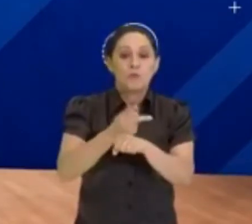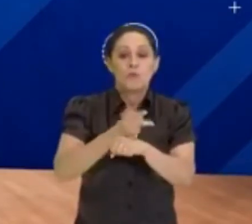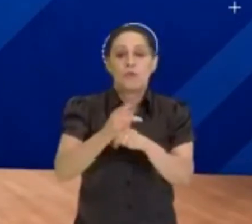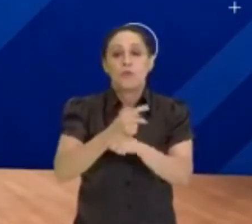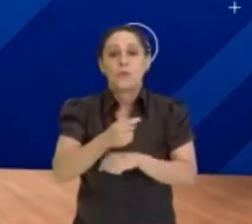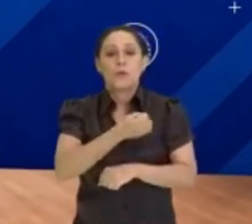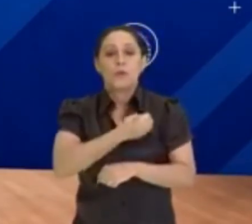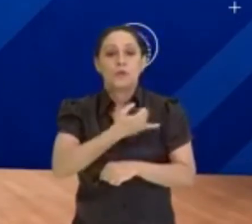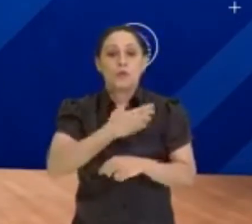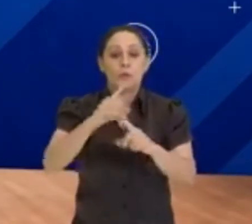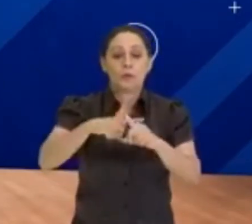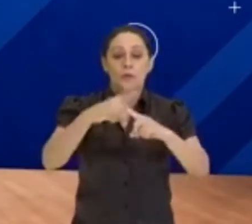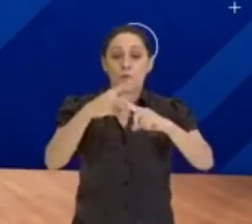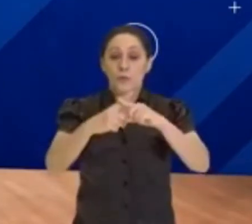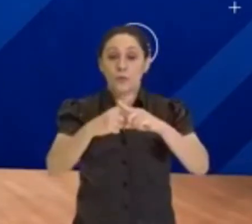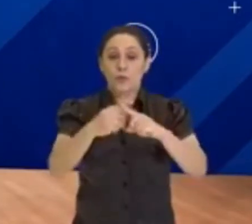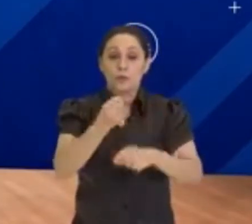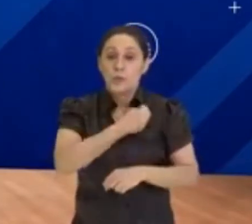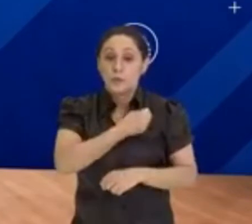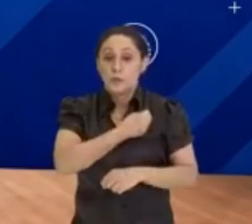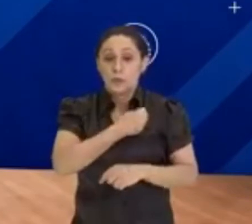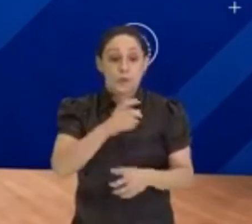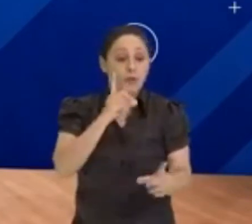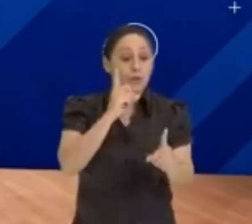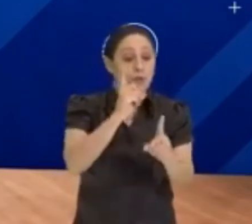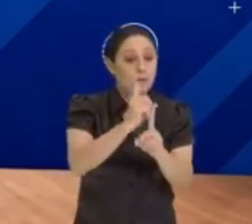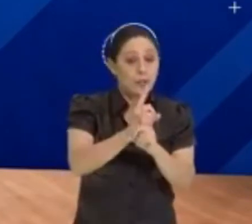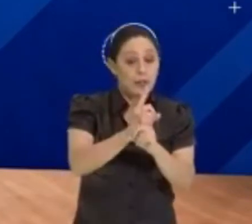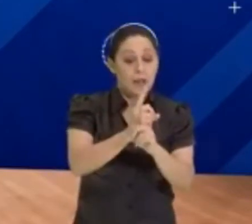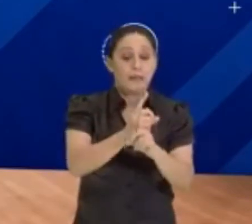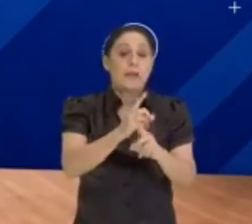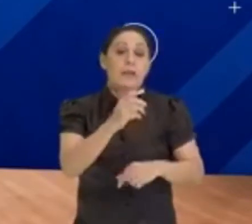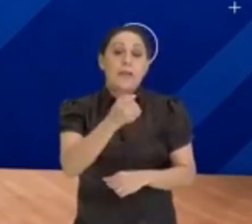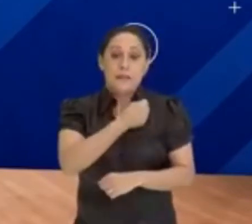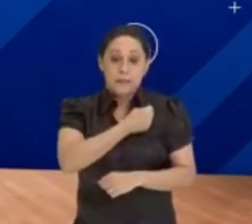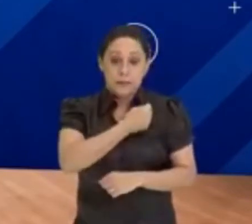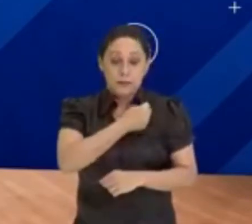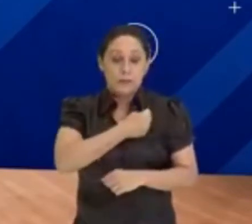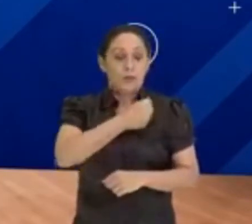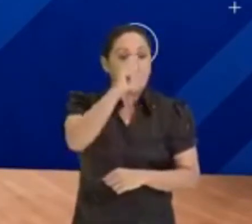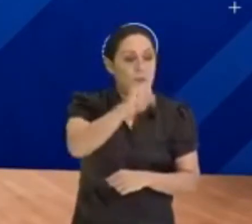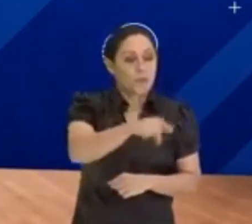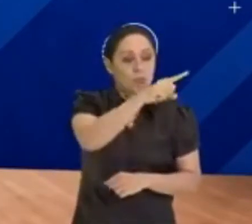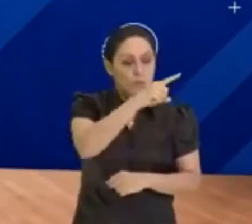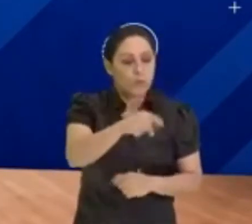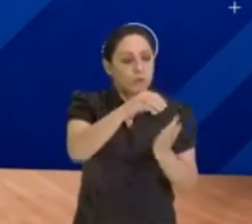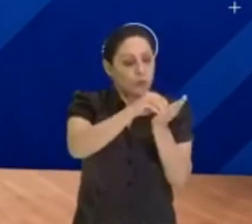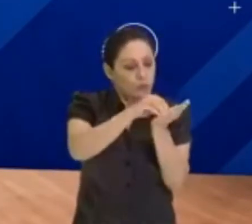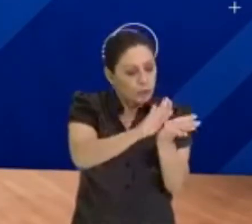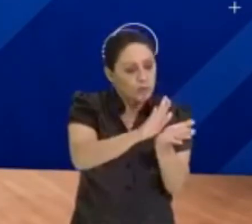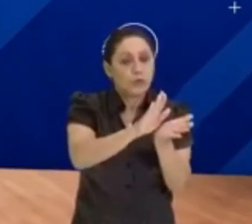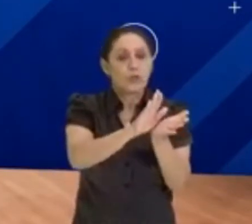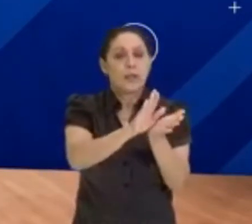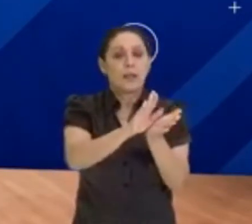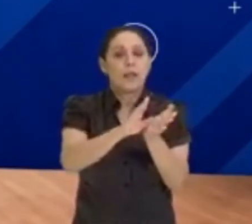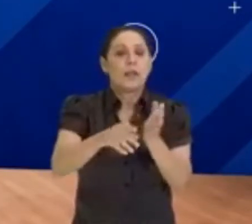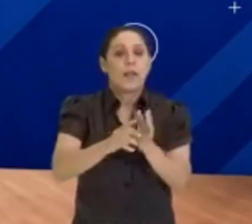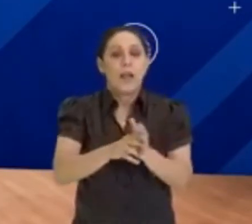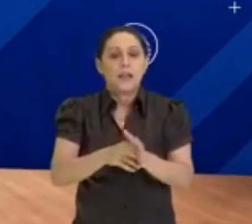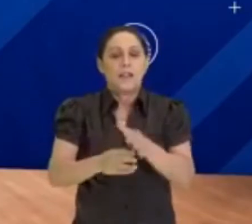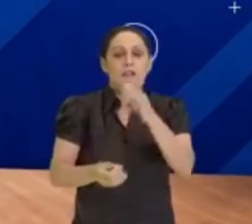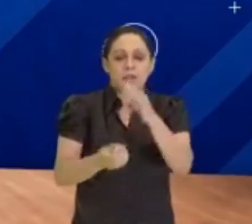alguns números. E quando a gente encontrar esse múltiplo, a gente vai riscar ele, a gente vai excluir ele, e a gente vai estar